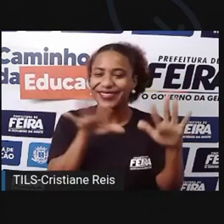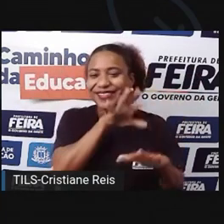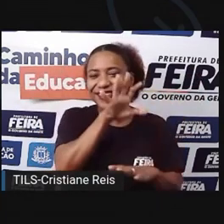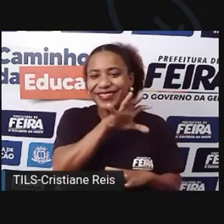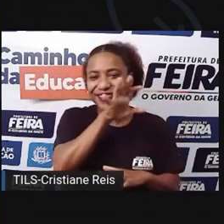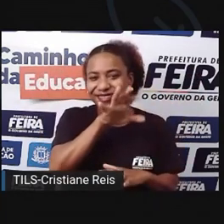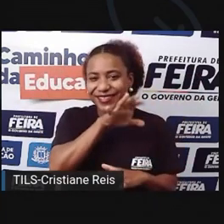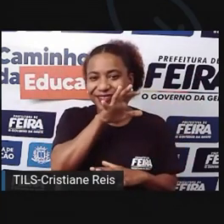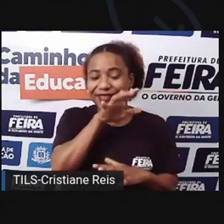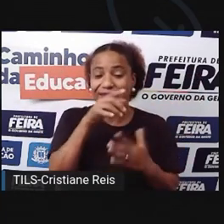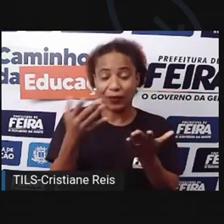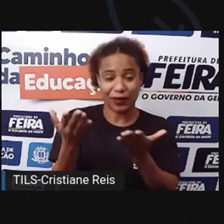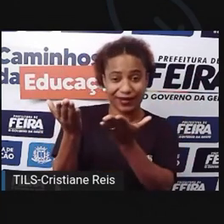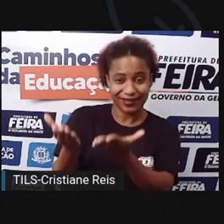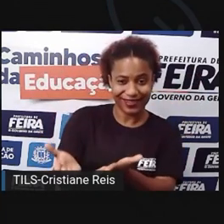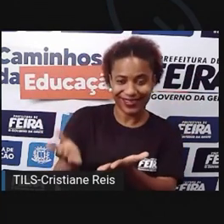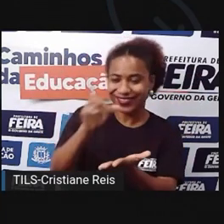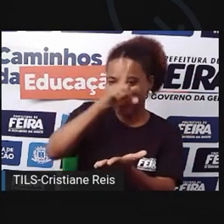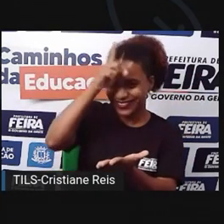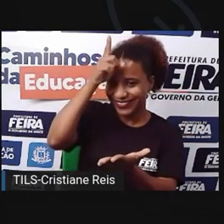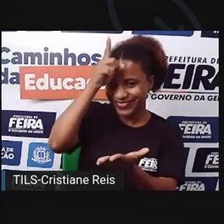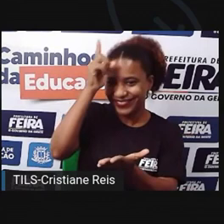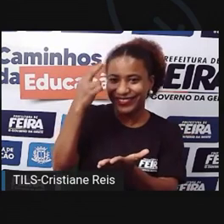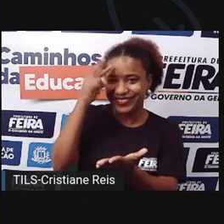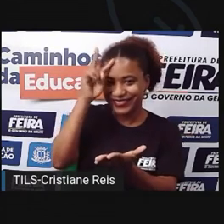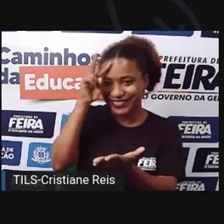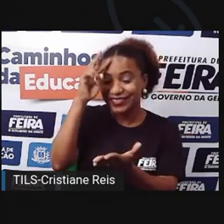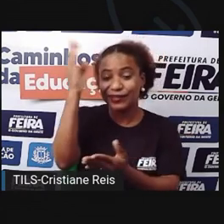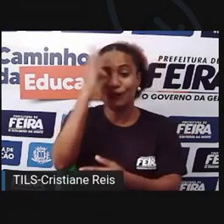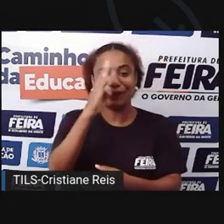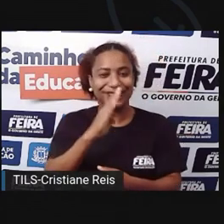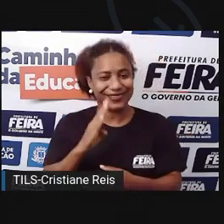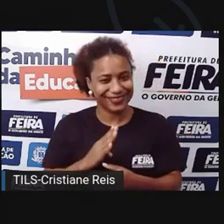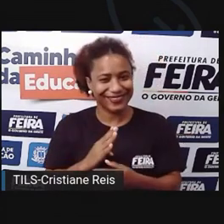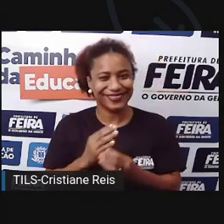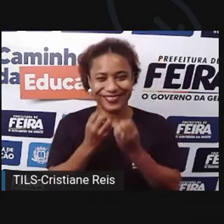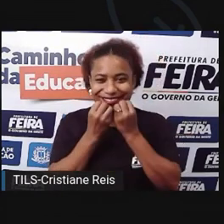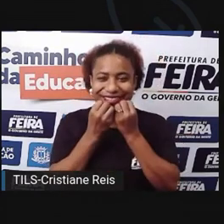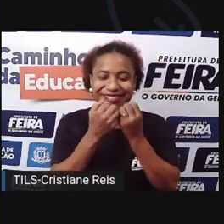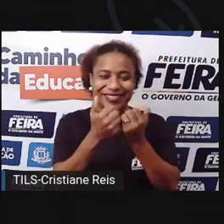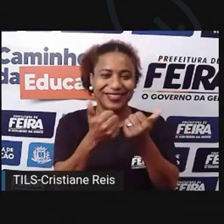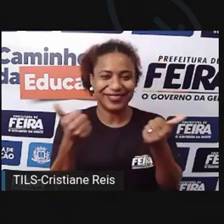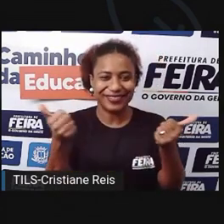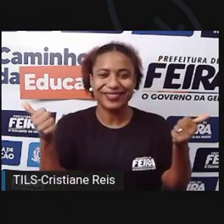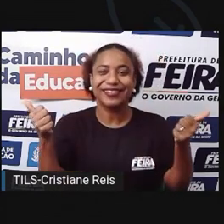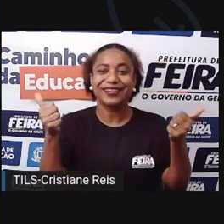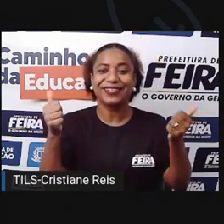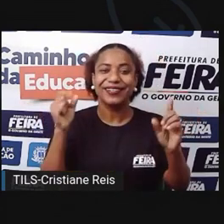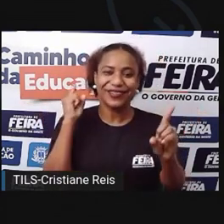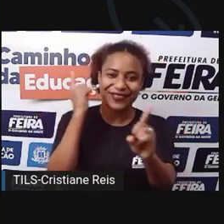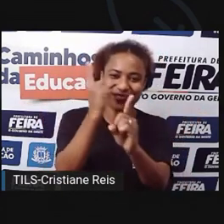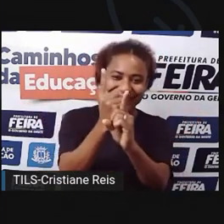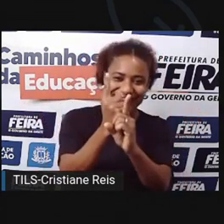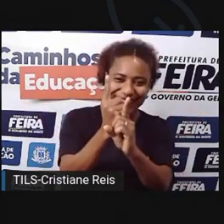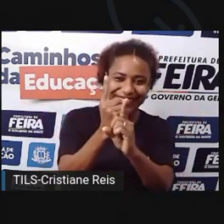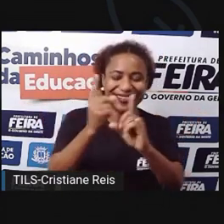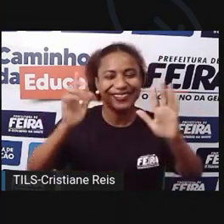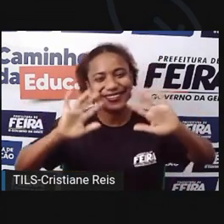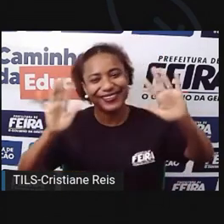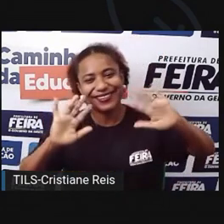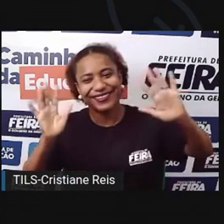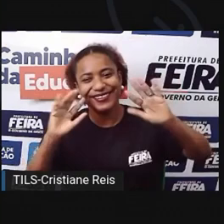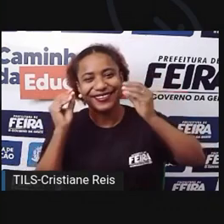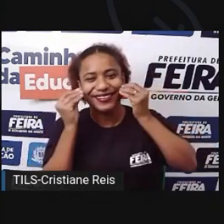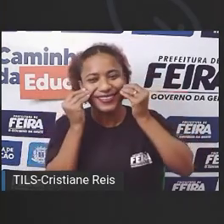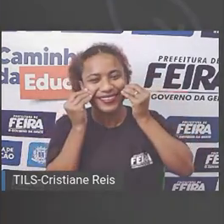brasileiro. Tá bom, gente? A gente vai ficando por aqui. Nós nos vemos na próxima aula. Um beijão e até mais.